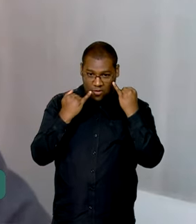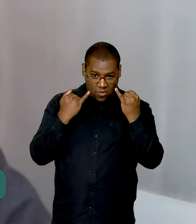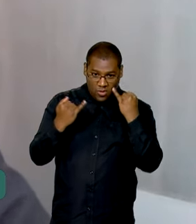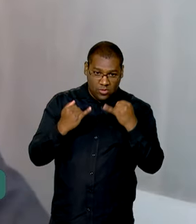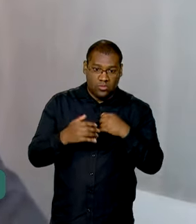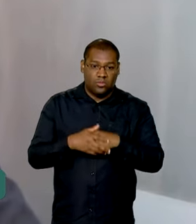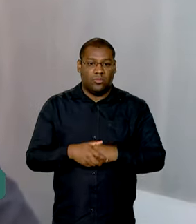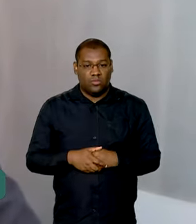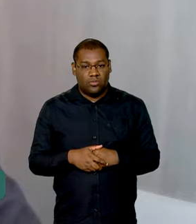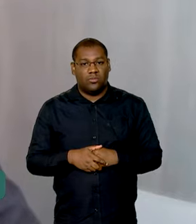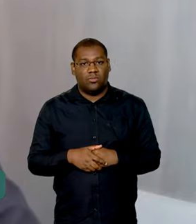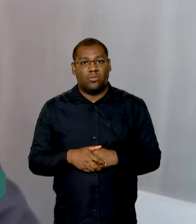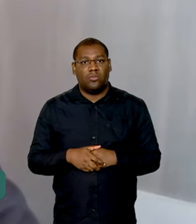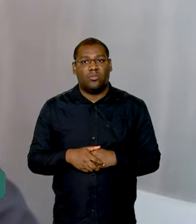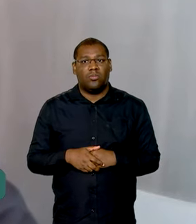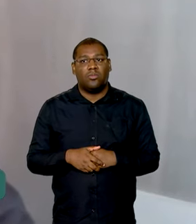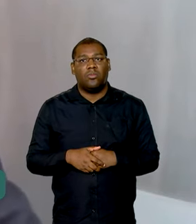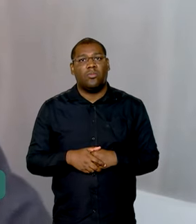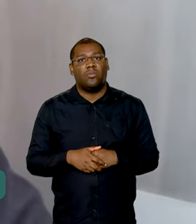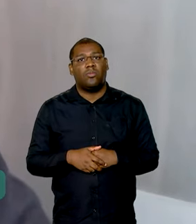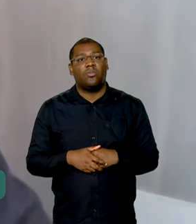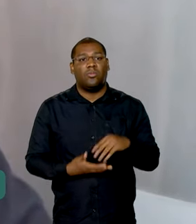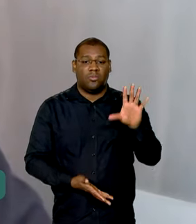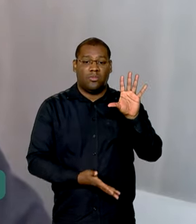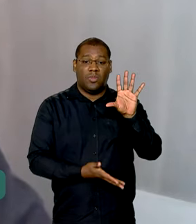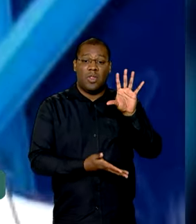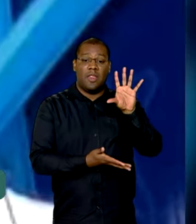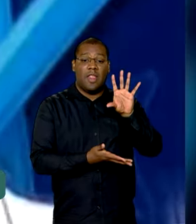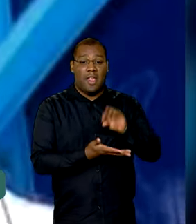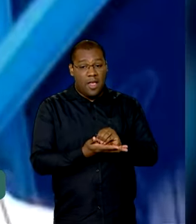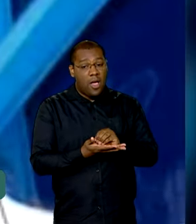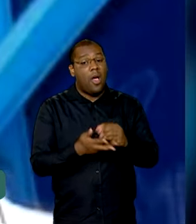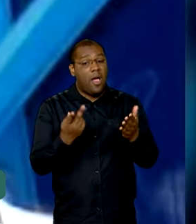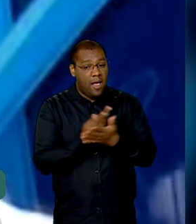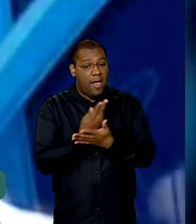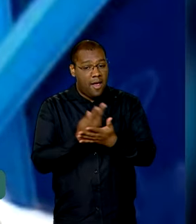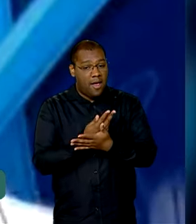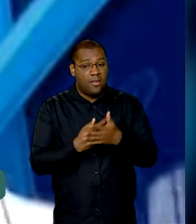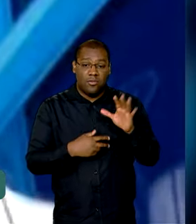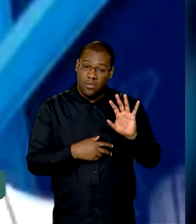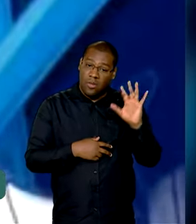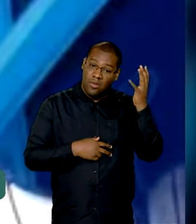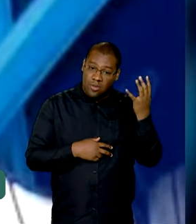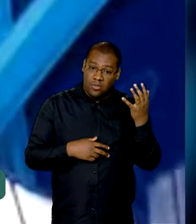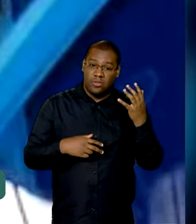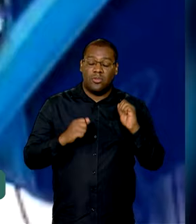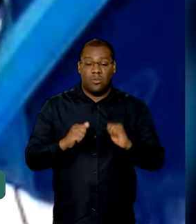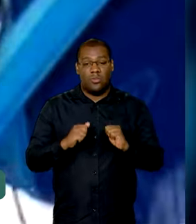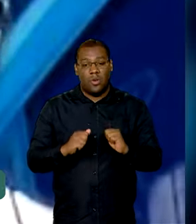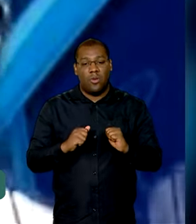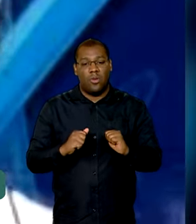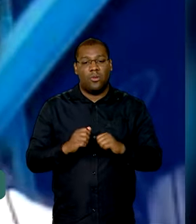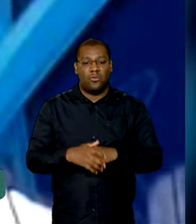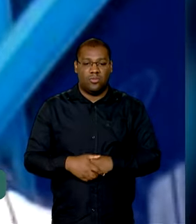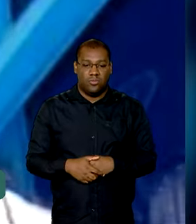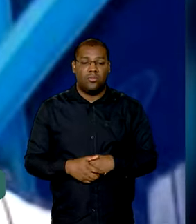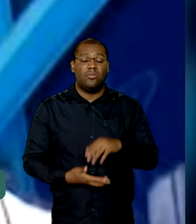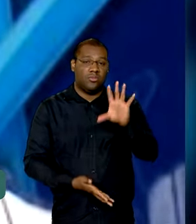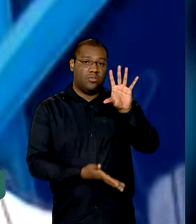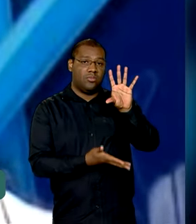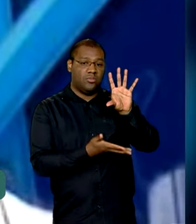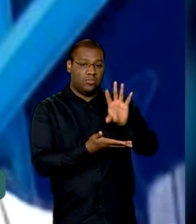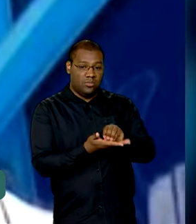ele. Agora, essas informações podem conter em verdades também. A Receita Federal só está disponibilizando as